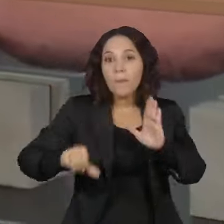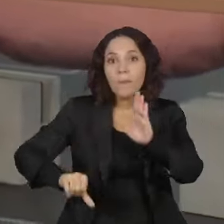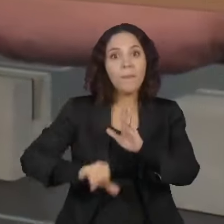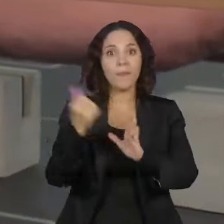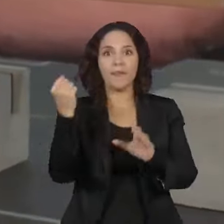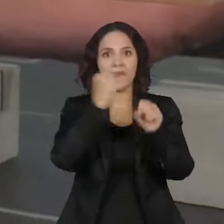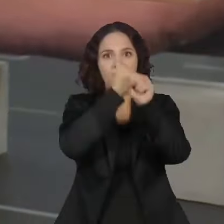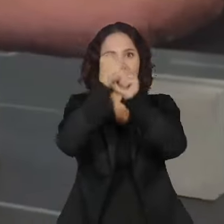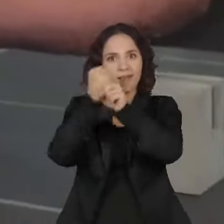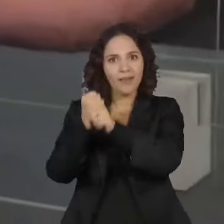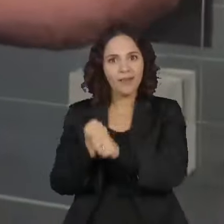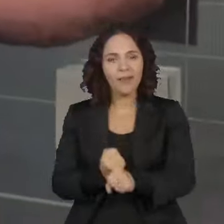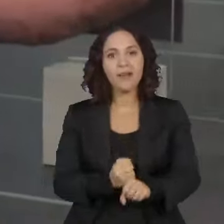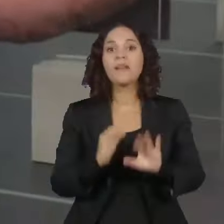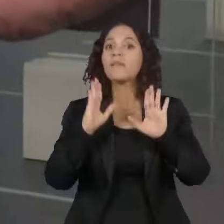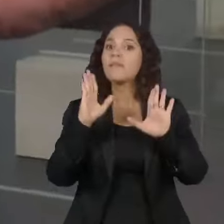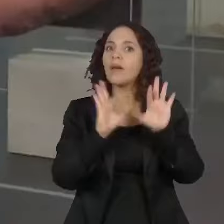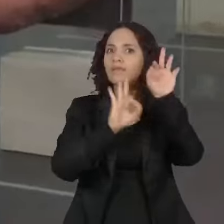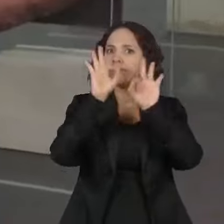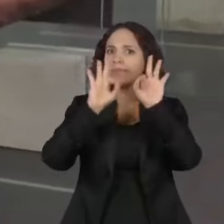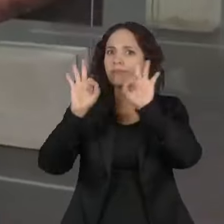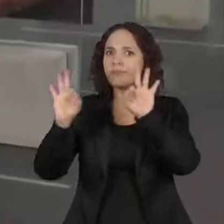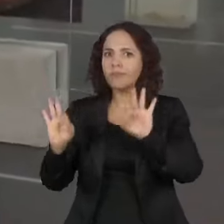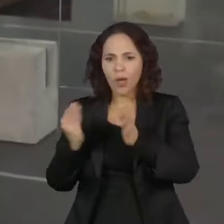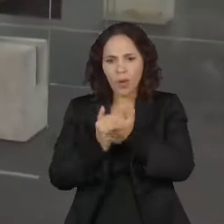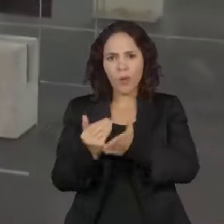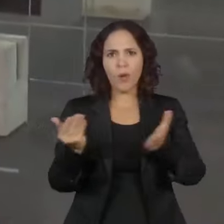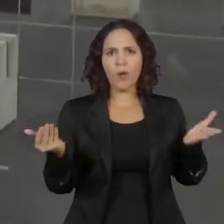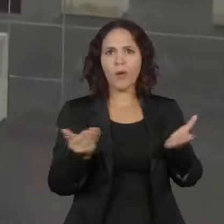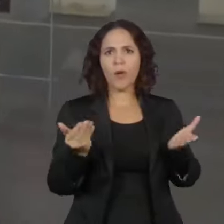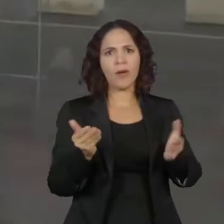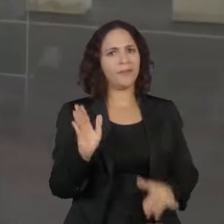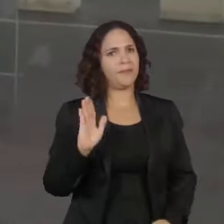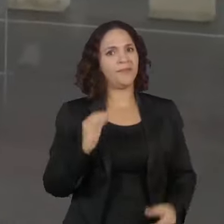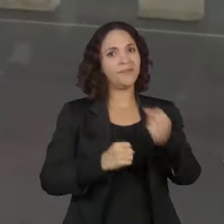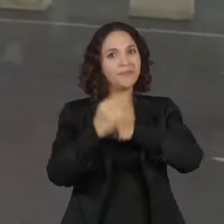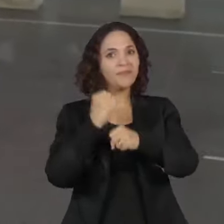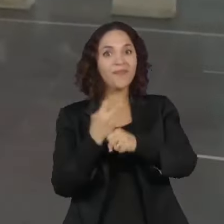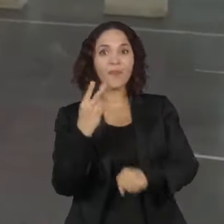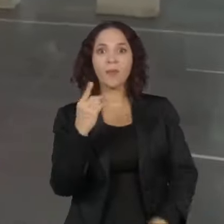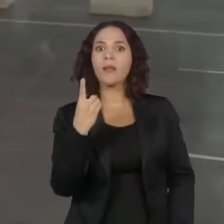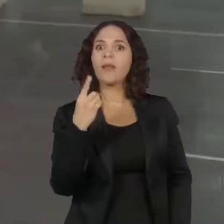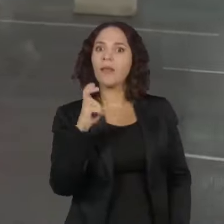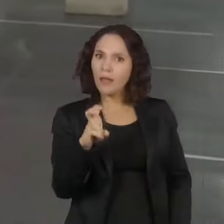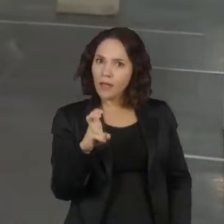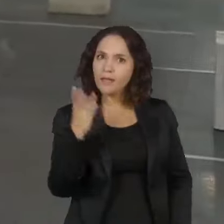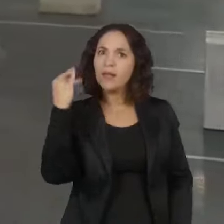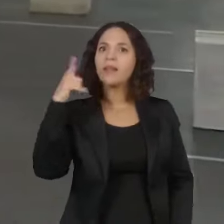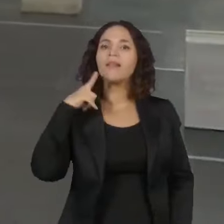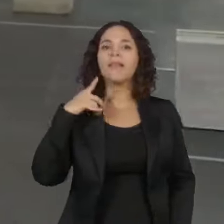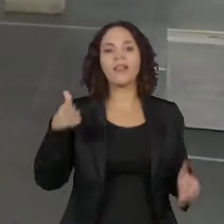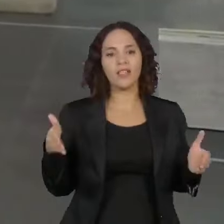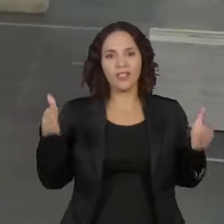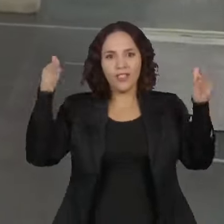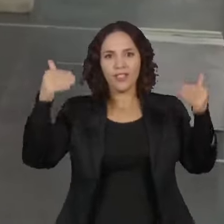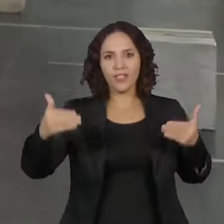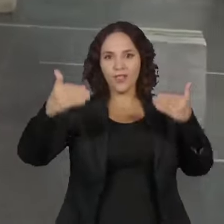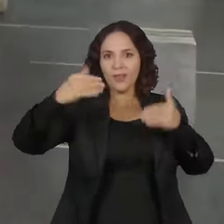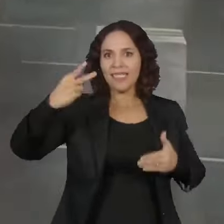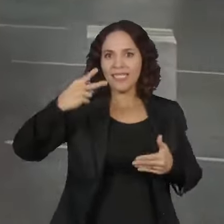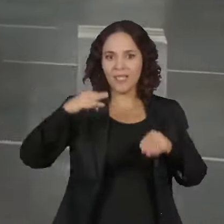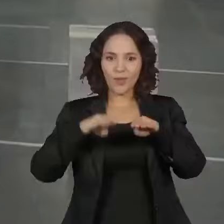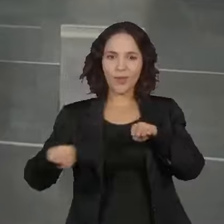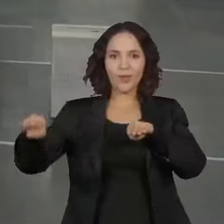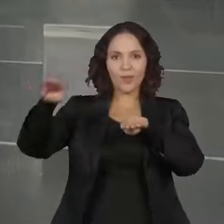trabalho de recuperação do projeto original não começou agora. Em 2015, saíram as paredes de gesso aqui do segundo andar e